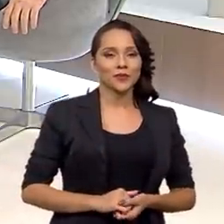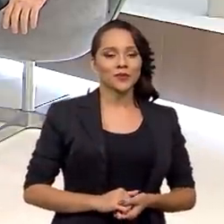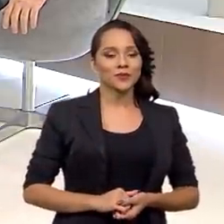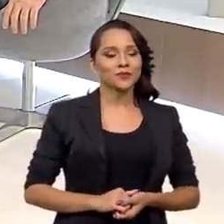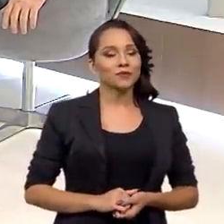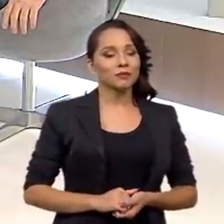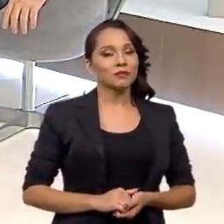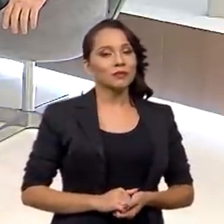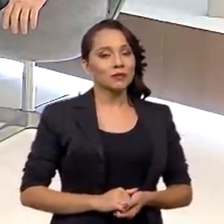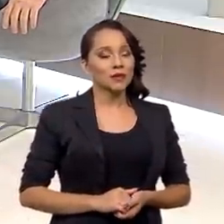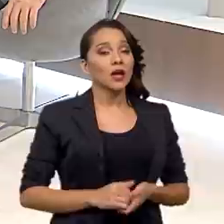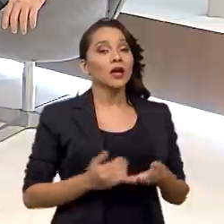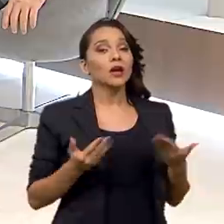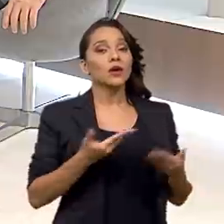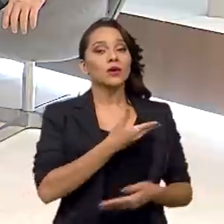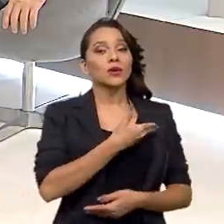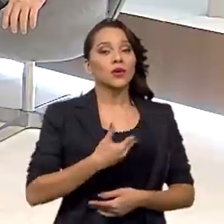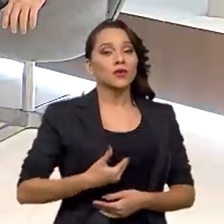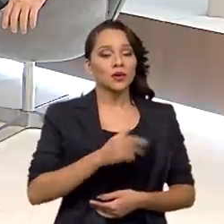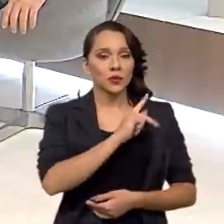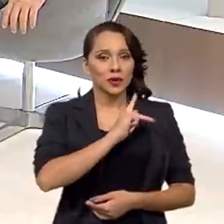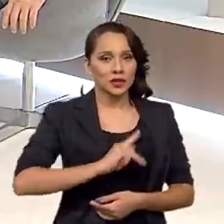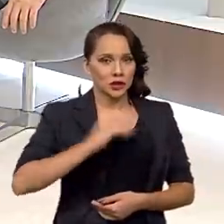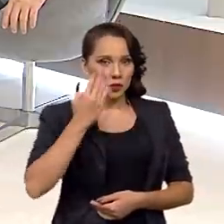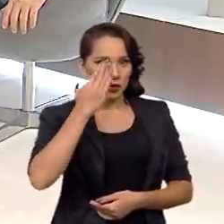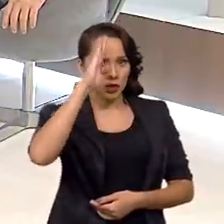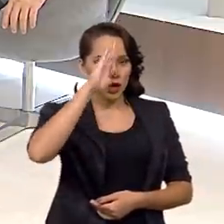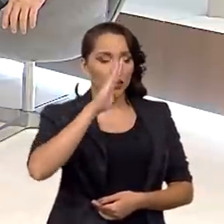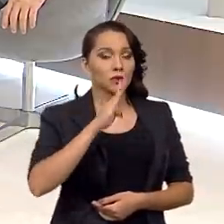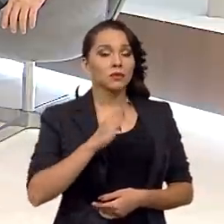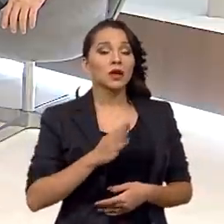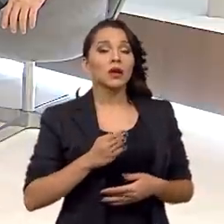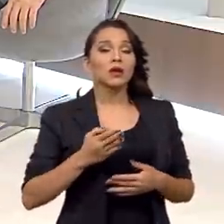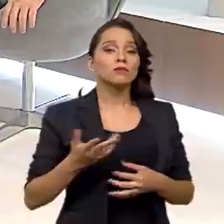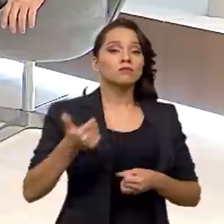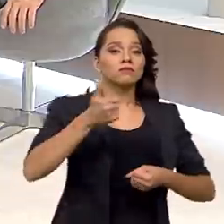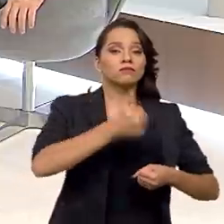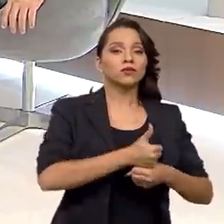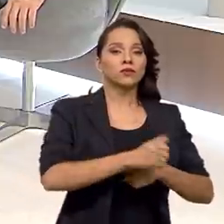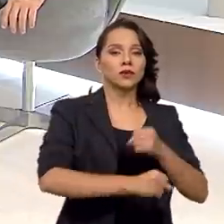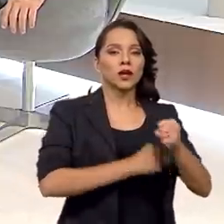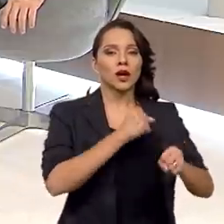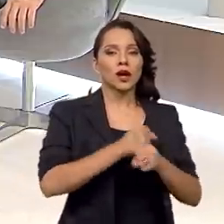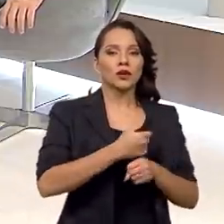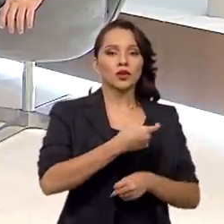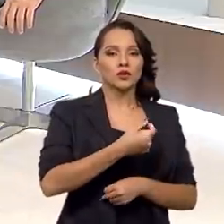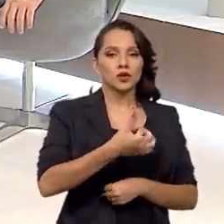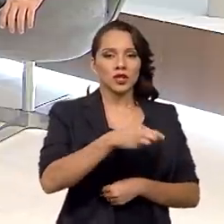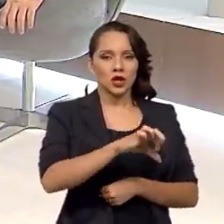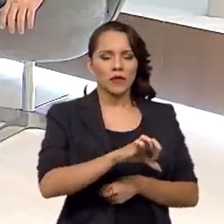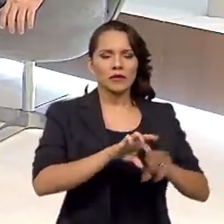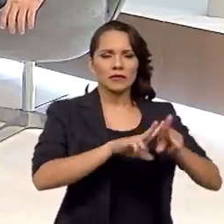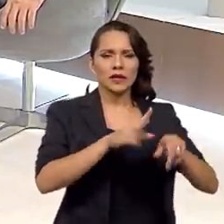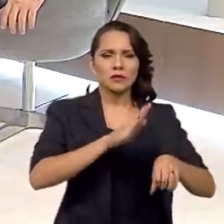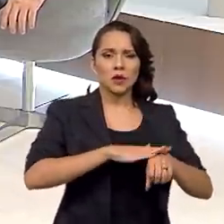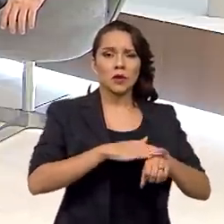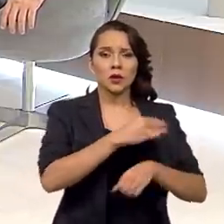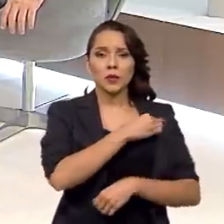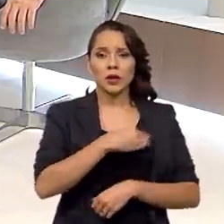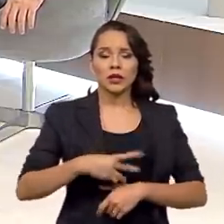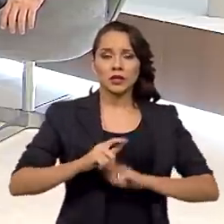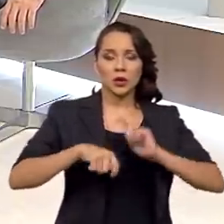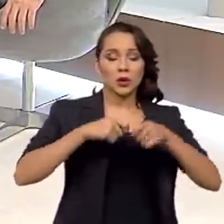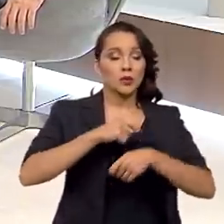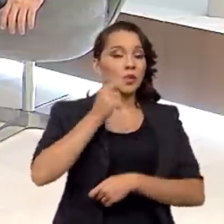Quando o governo do presidente Jair Bolsonaro chegou ao poder em 2019, em diferentes momentos, o ministro da economia,